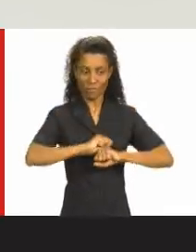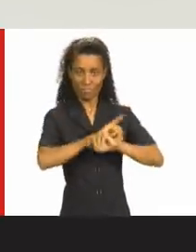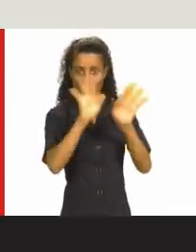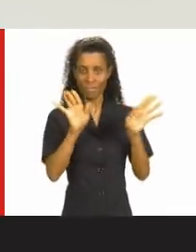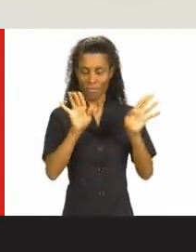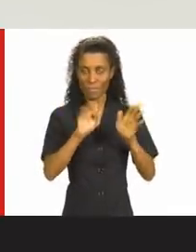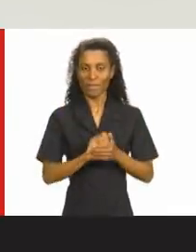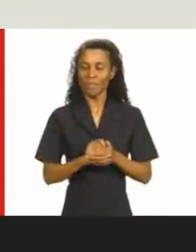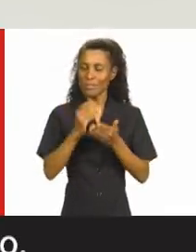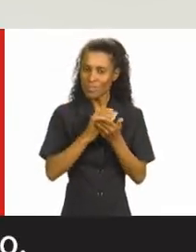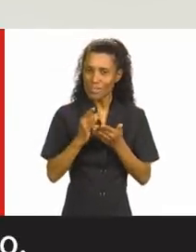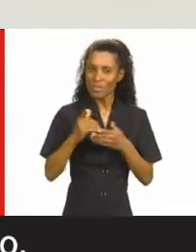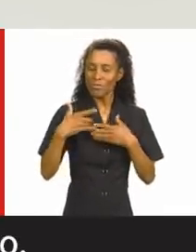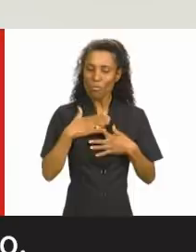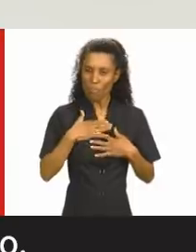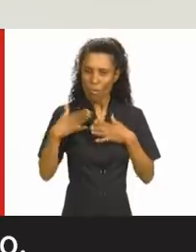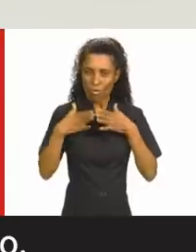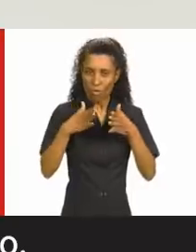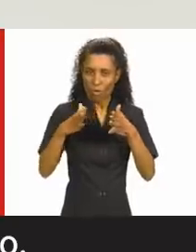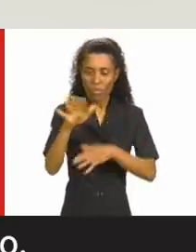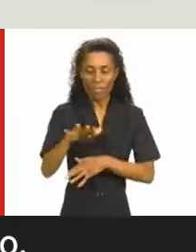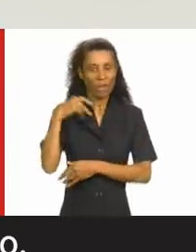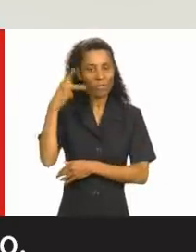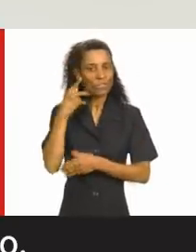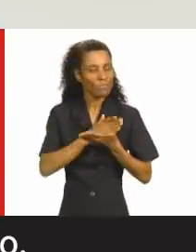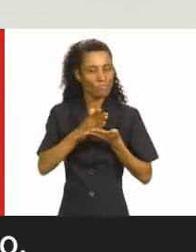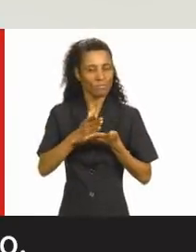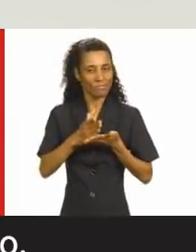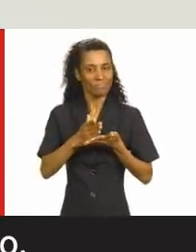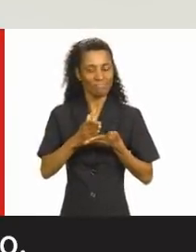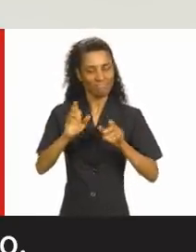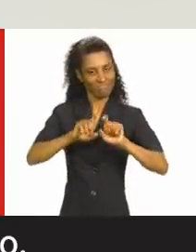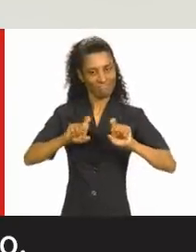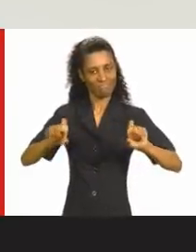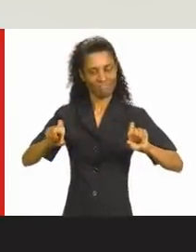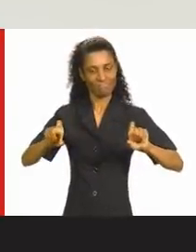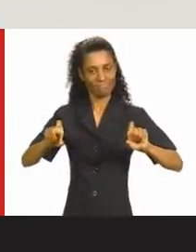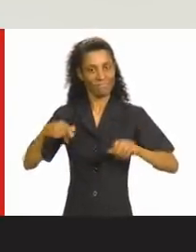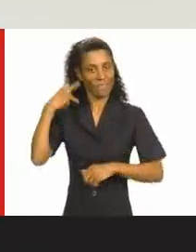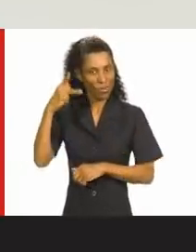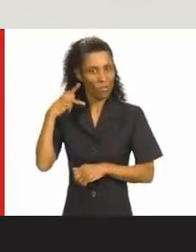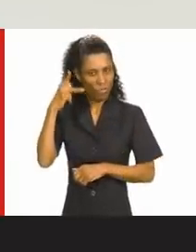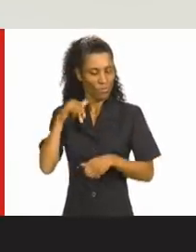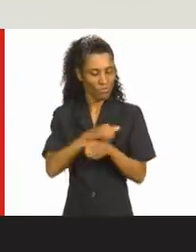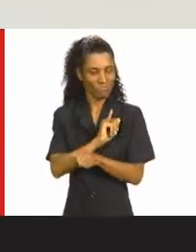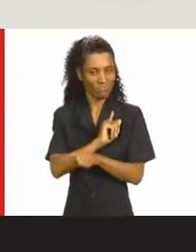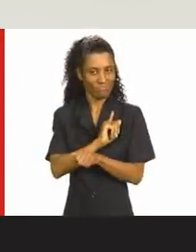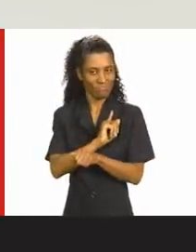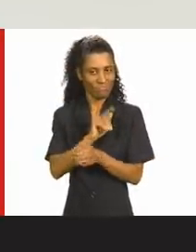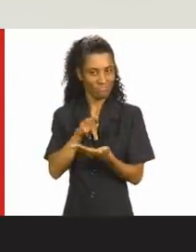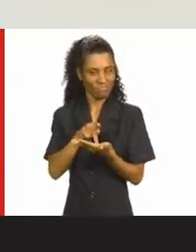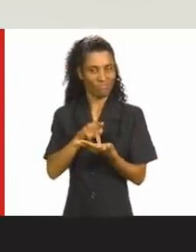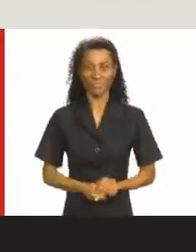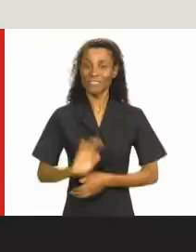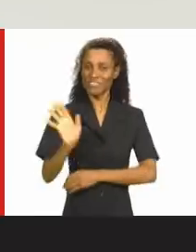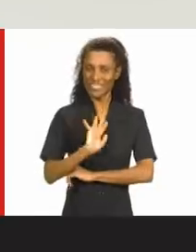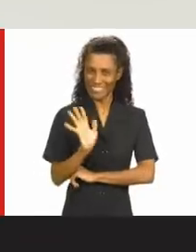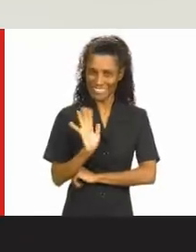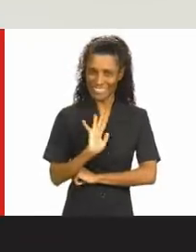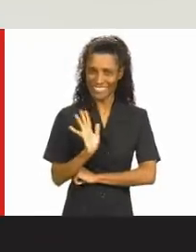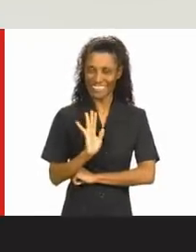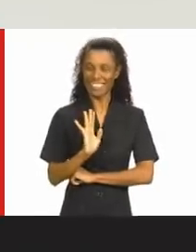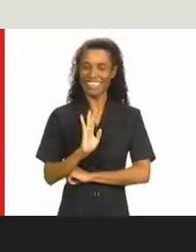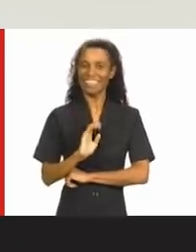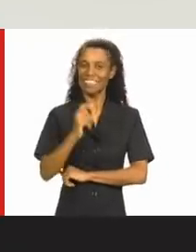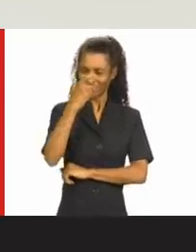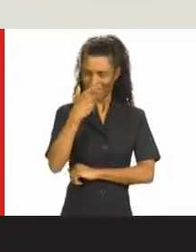diálogo, eficiência e transparência. São os princípios que nortearam minha caminhada política, desde o início. Edson Brum, 15200. A política como tem que ser. Oi,